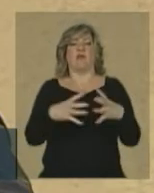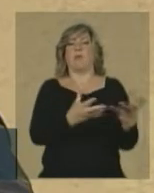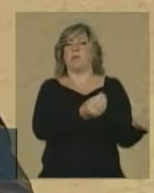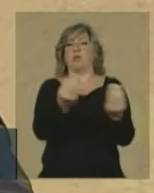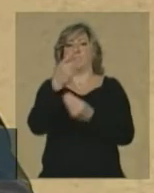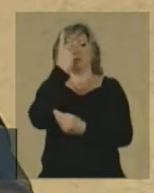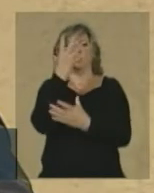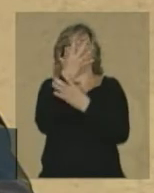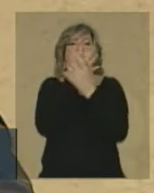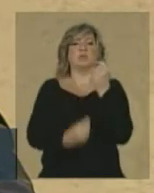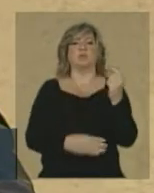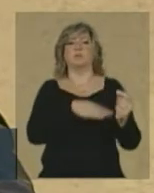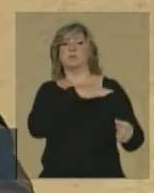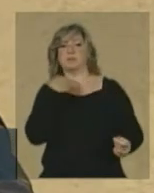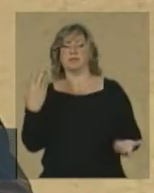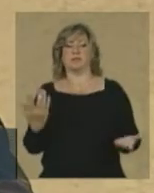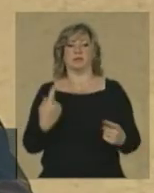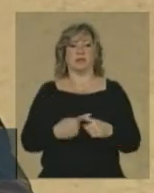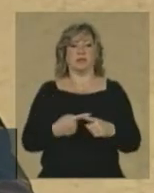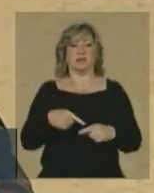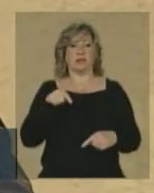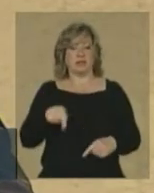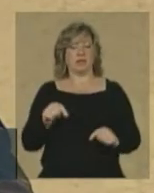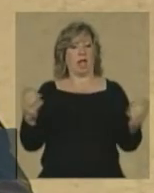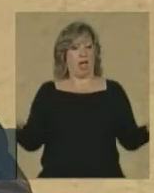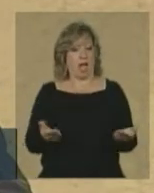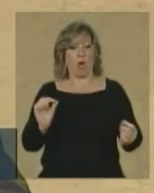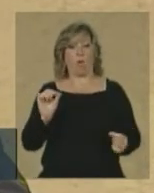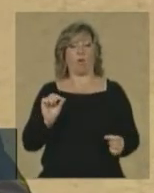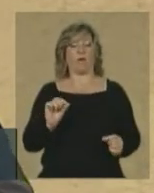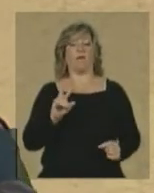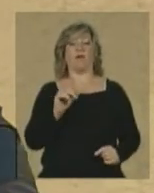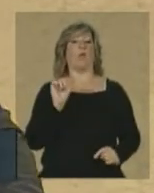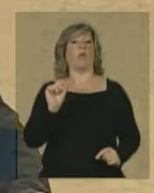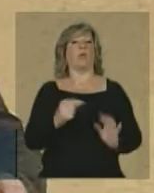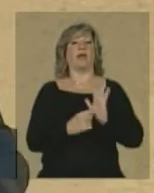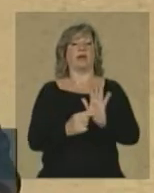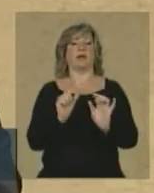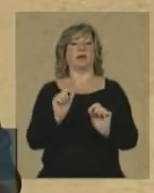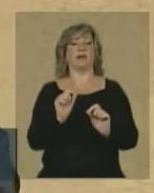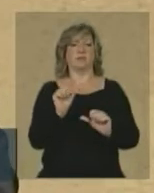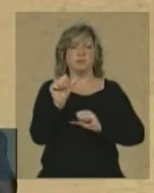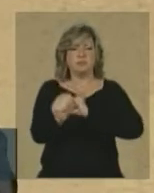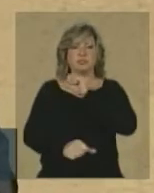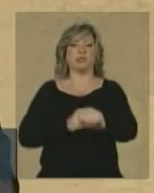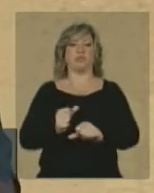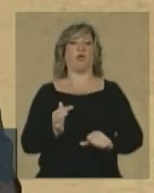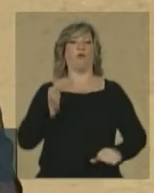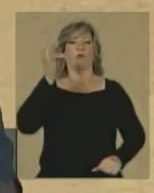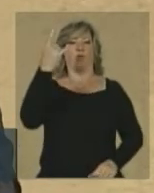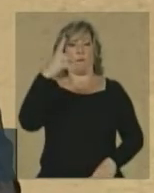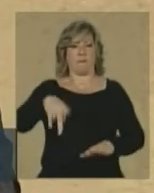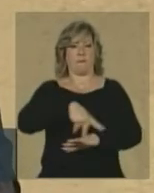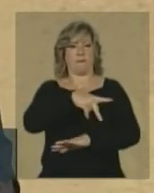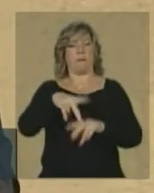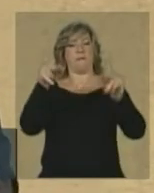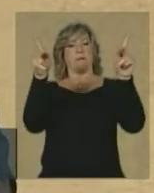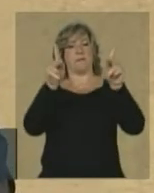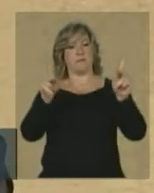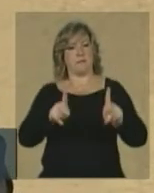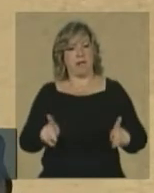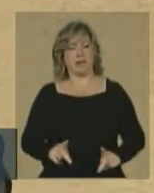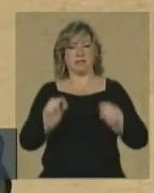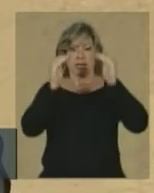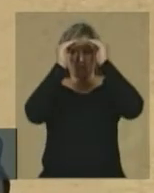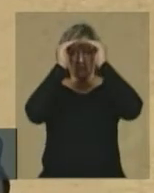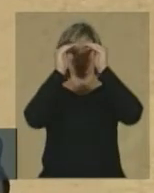mortes aparecidos simboliza passar a limpo para escrever o projeto para o futuro de uma nação pacificada de